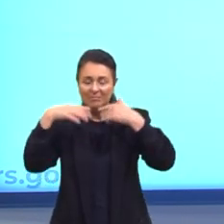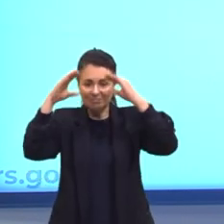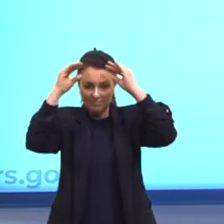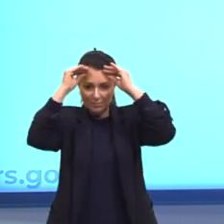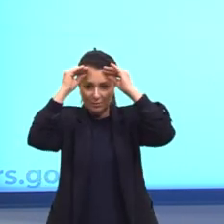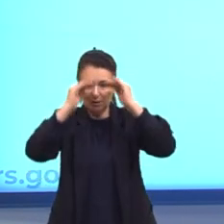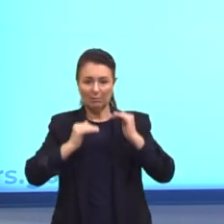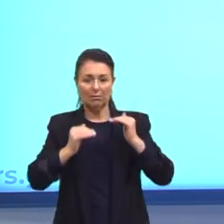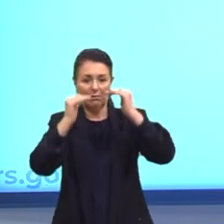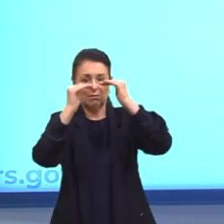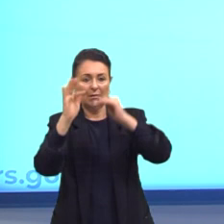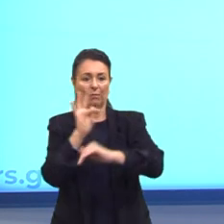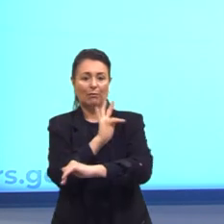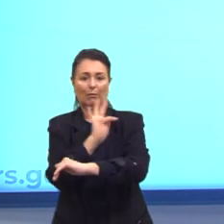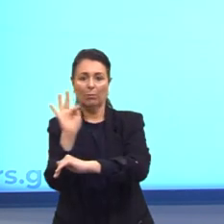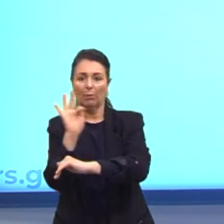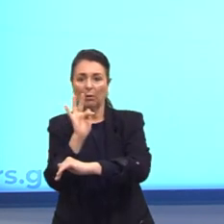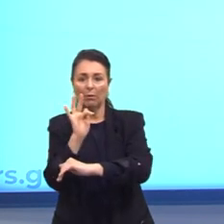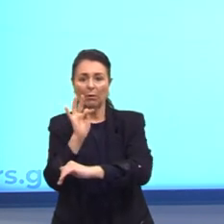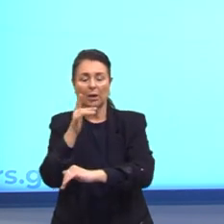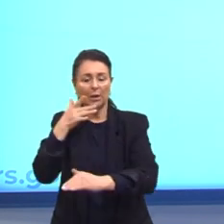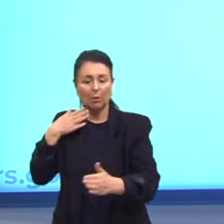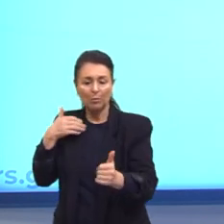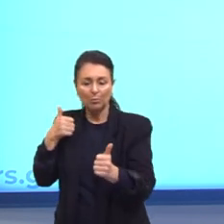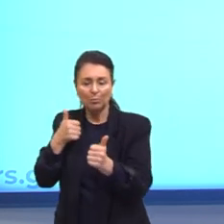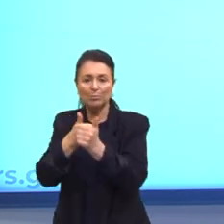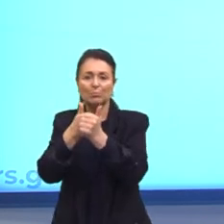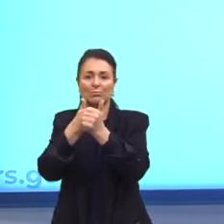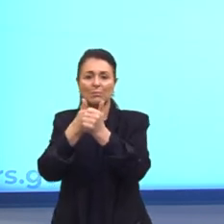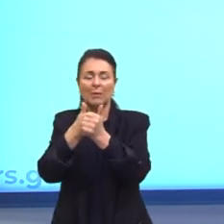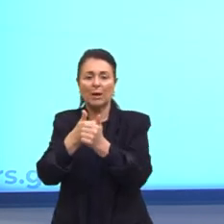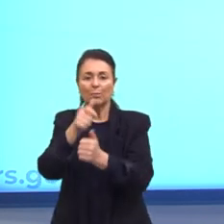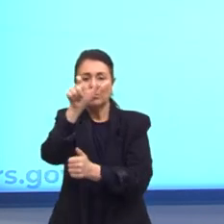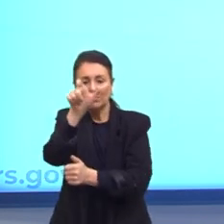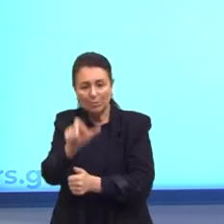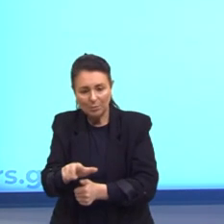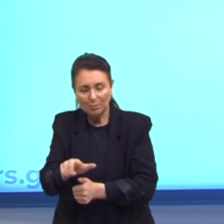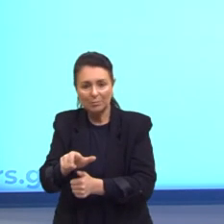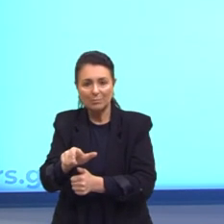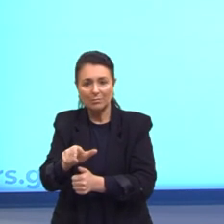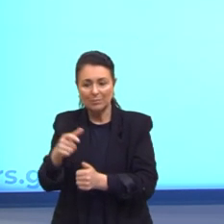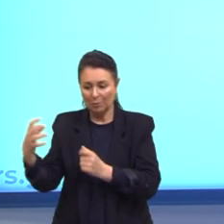complexa, porque a gente não chega no objetivo que é atingir as pessoas.